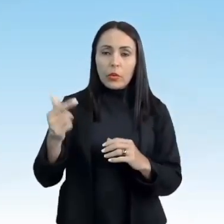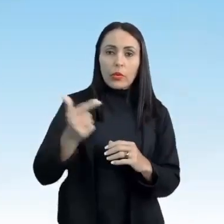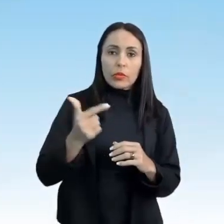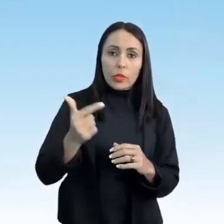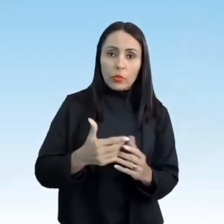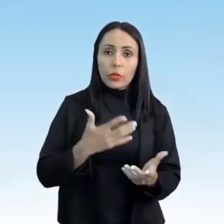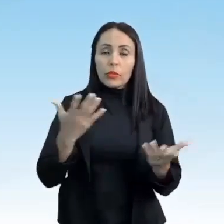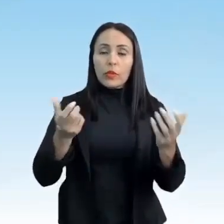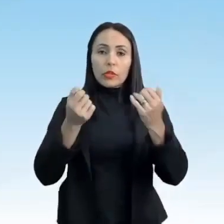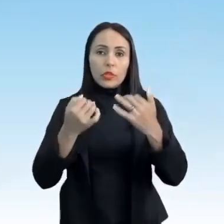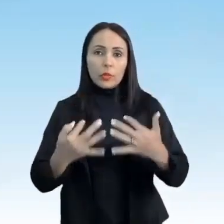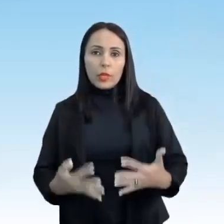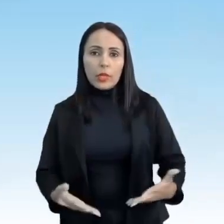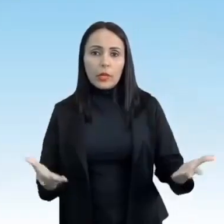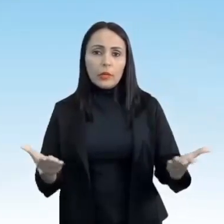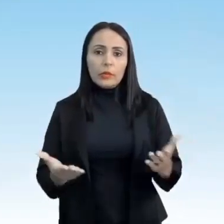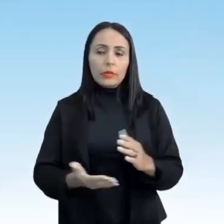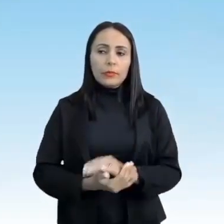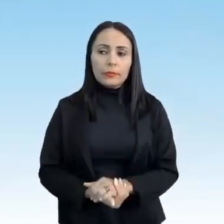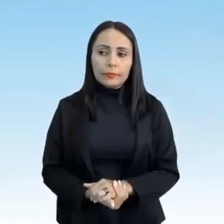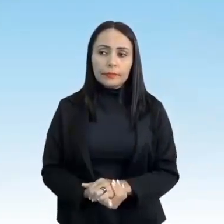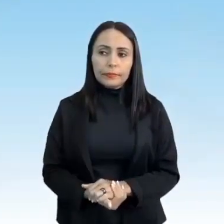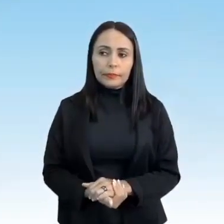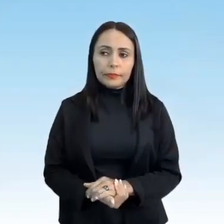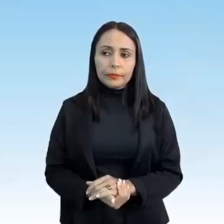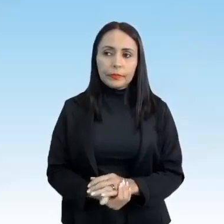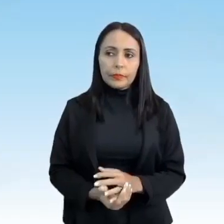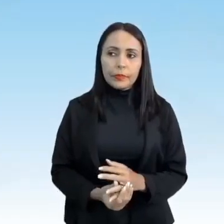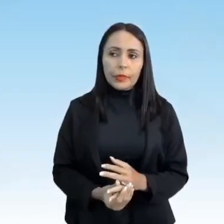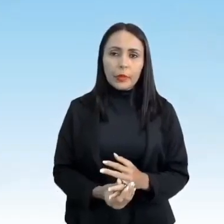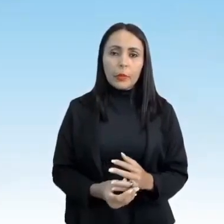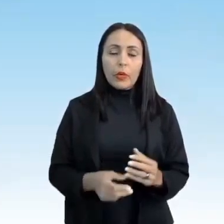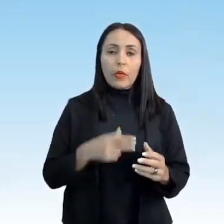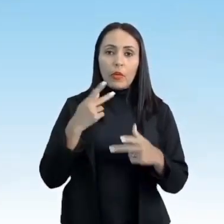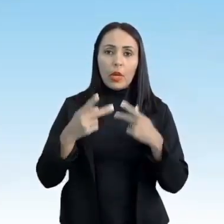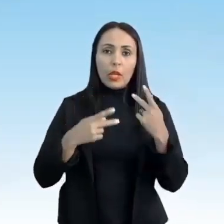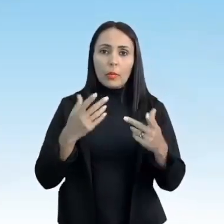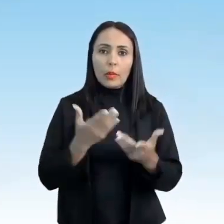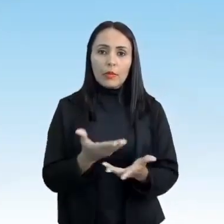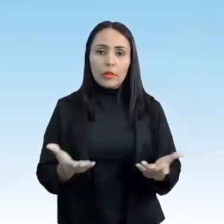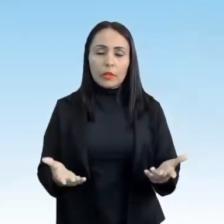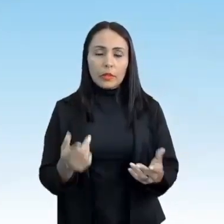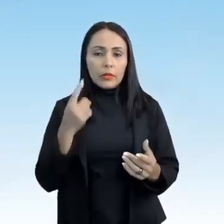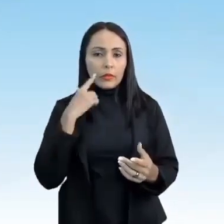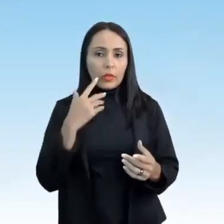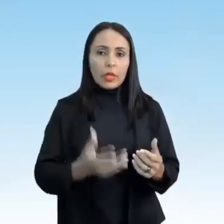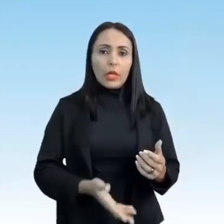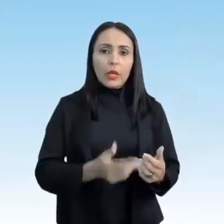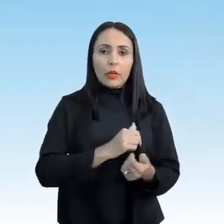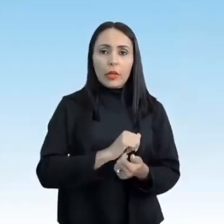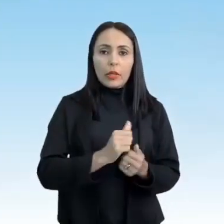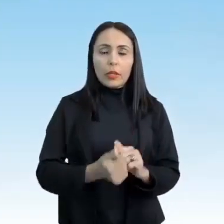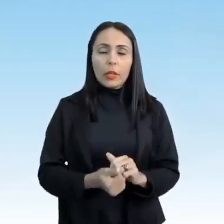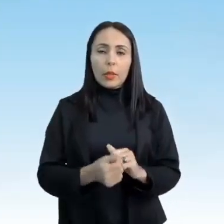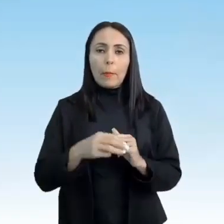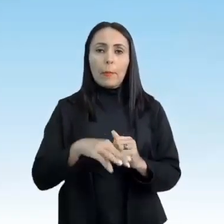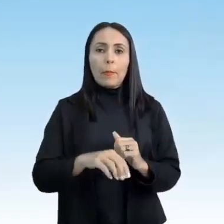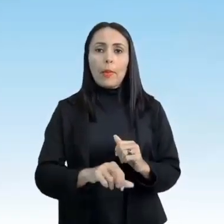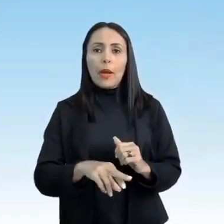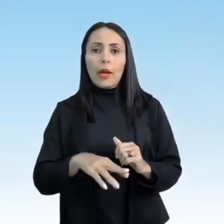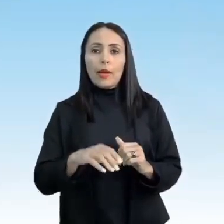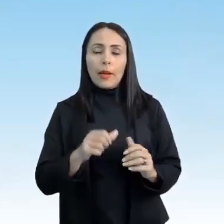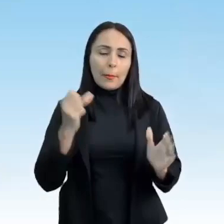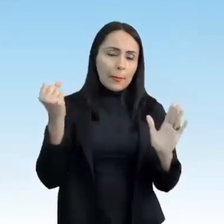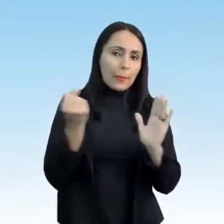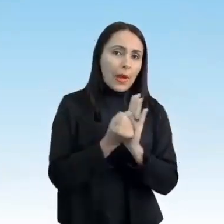vamos falar hoje, tá certo? Então vamos lá. Como eu falei pra vocês, iremos falar um pouco sobre esportes de marca. Mas o que é,